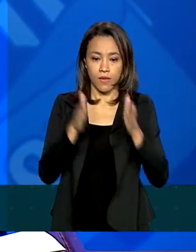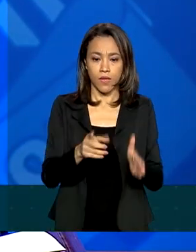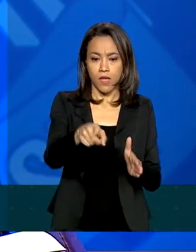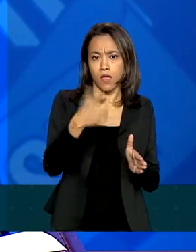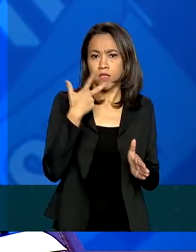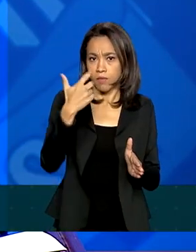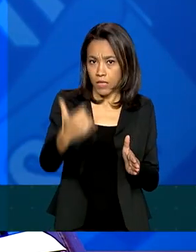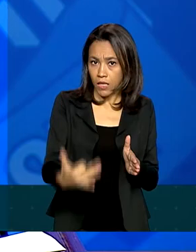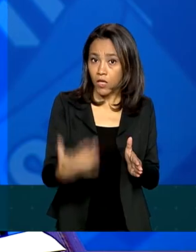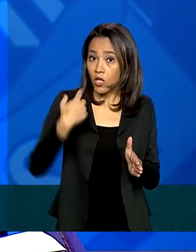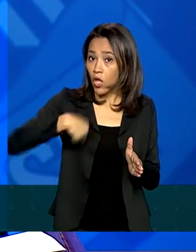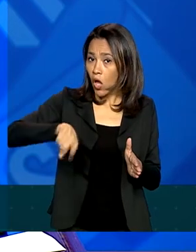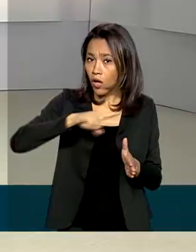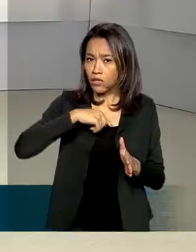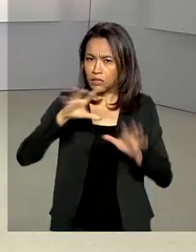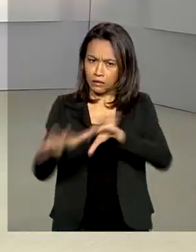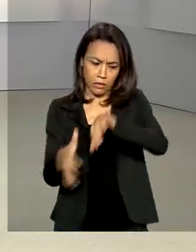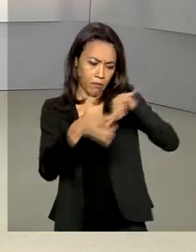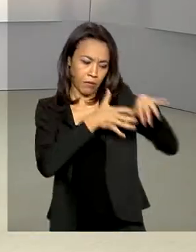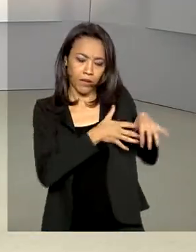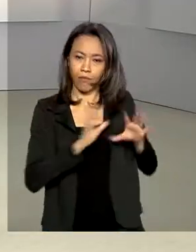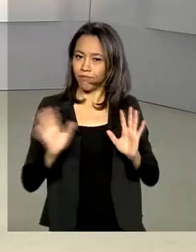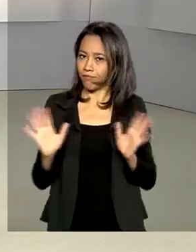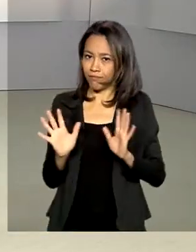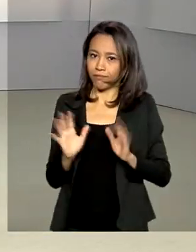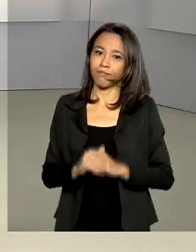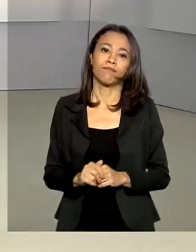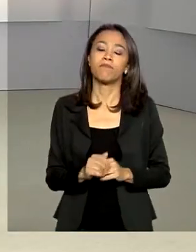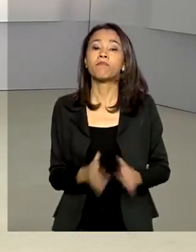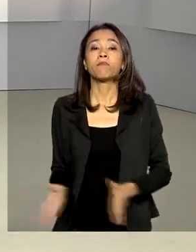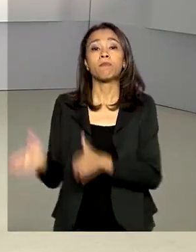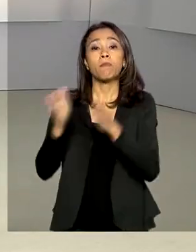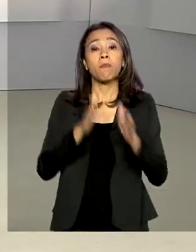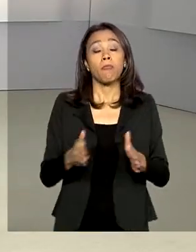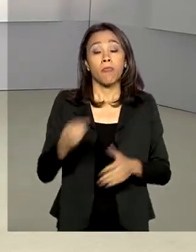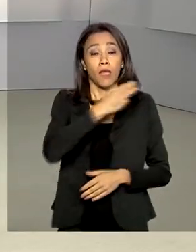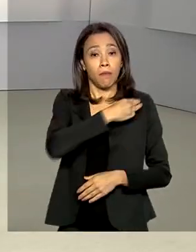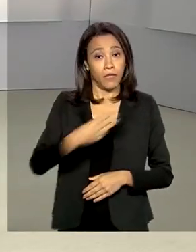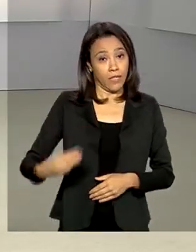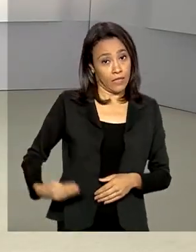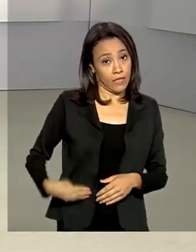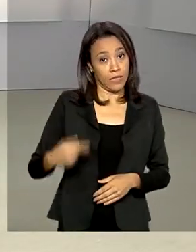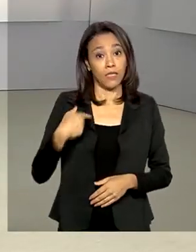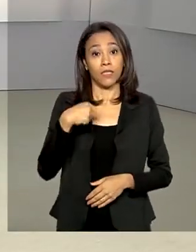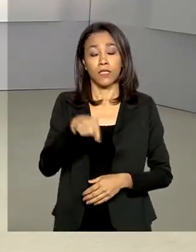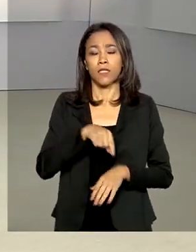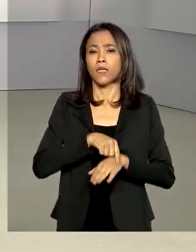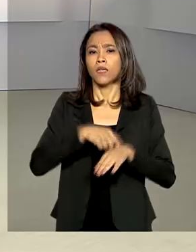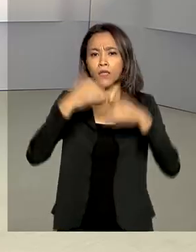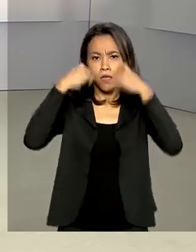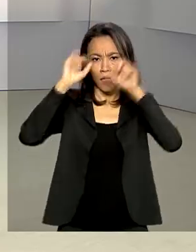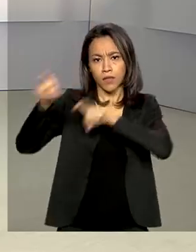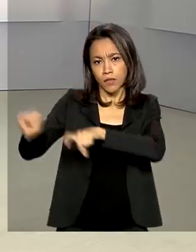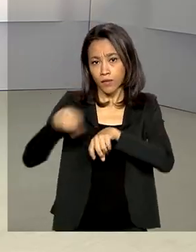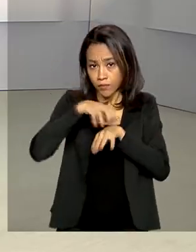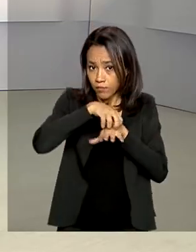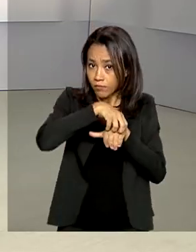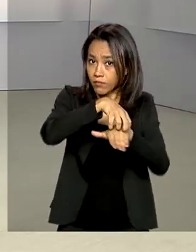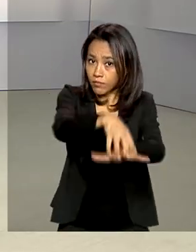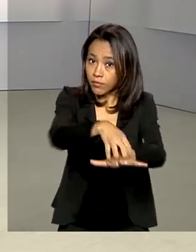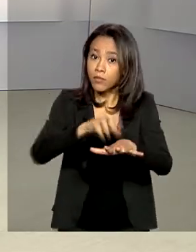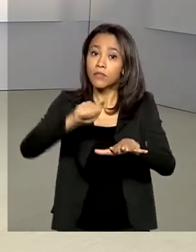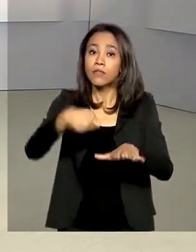deixar ninguém para trás. A ministra da Agricultura, Pecuária e Abastecimento, Tereza Cristina,